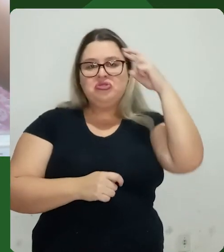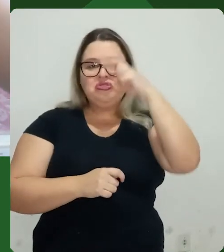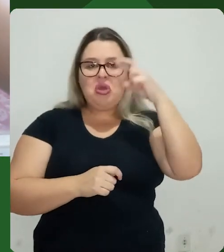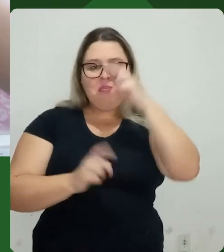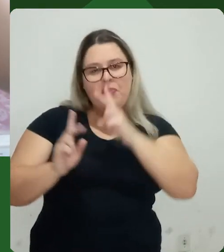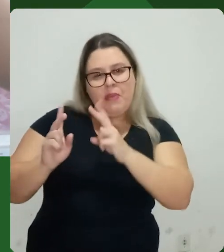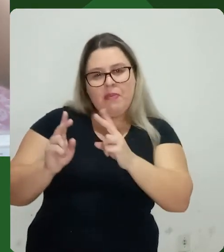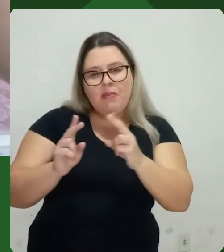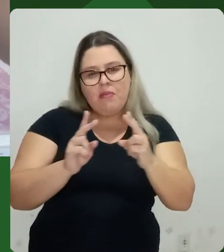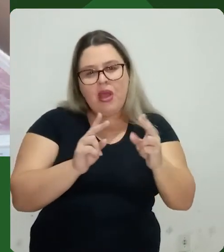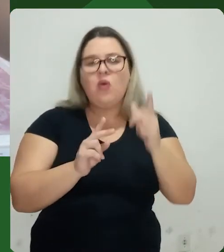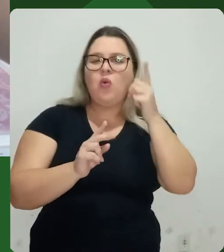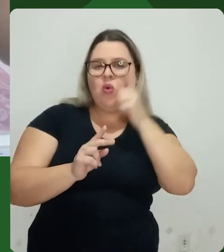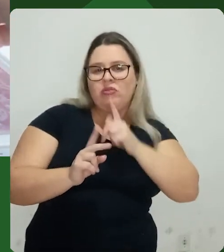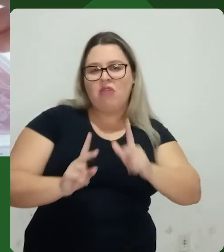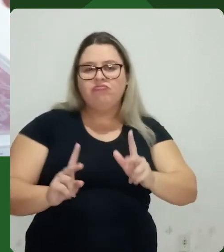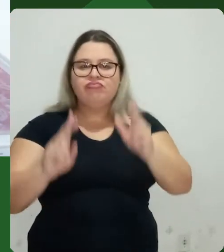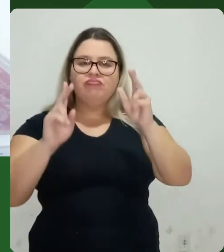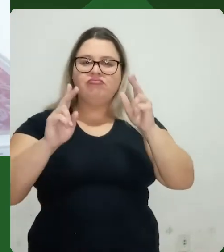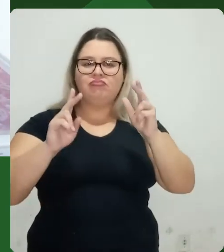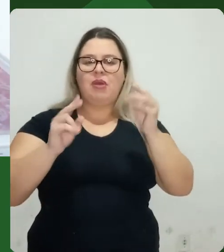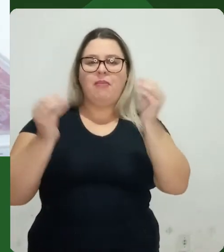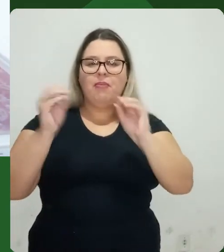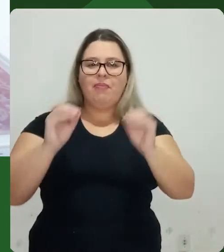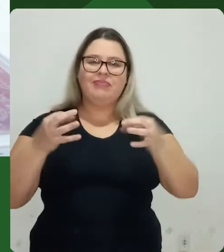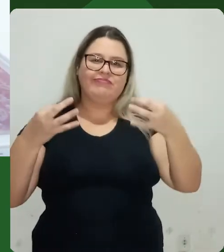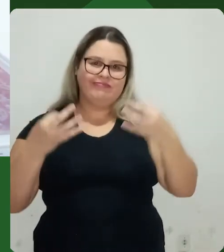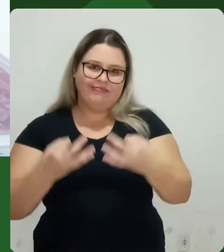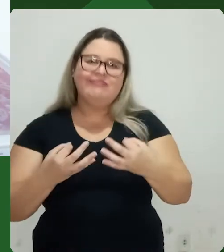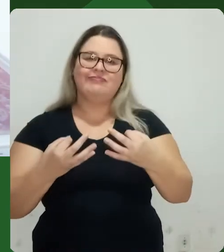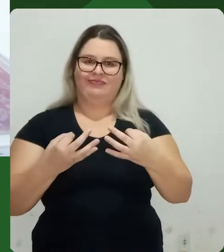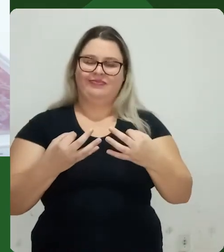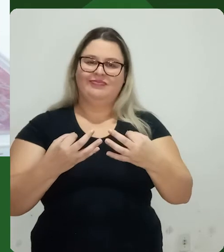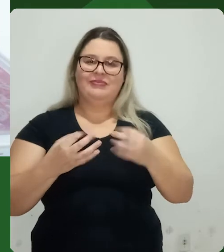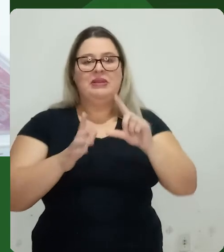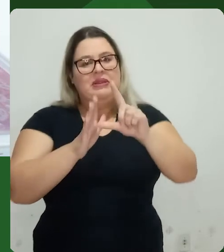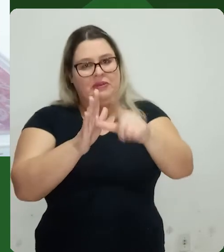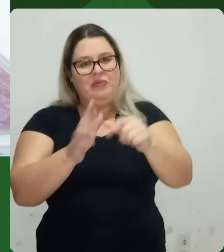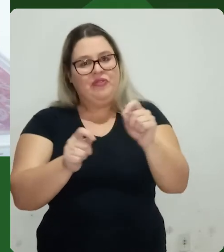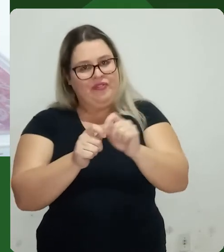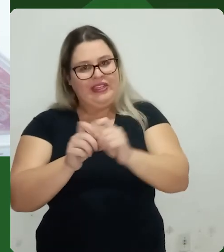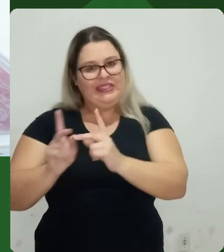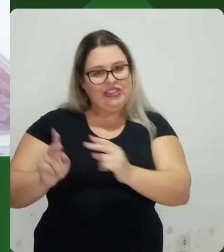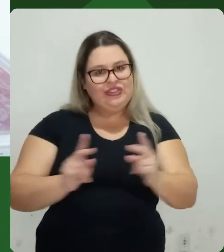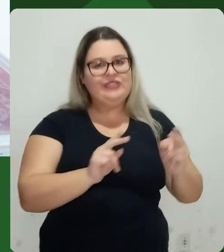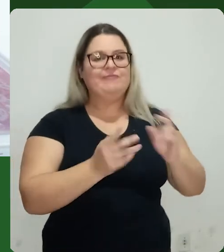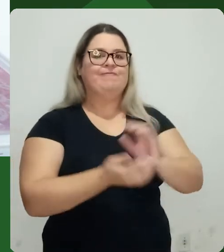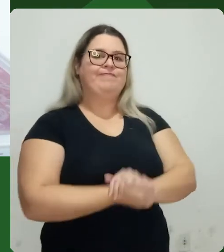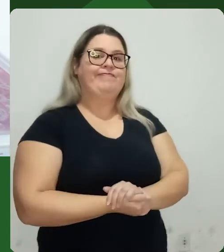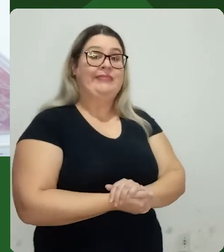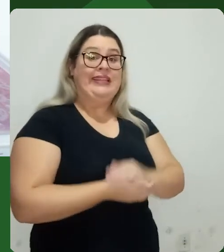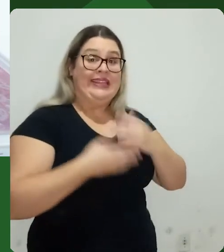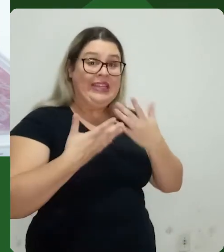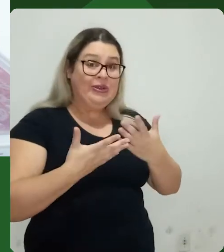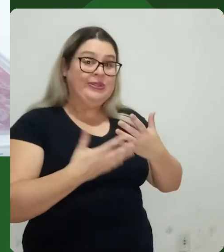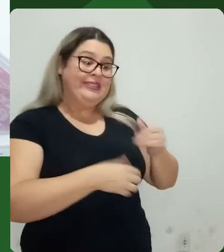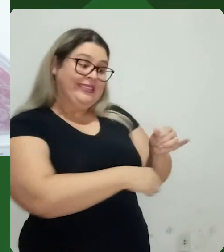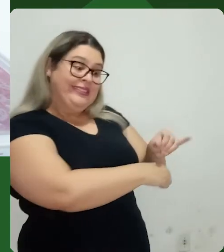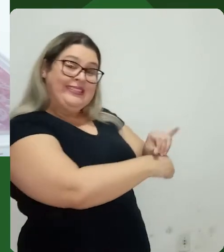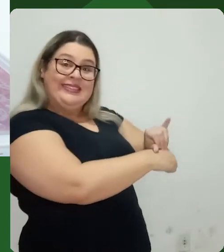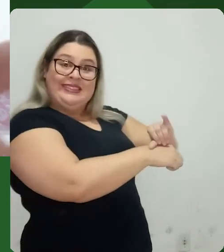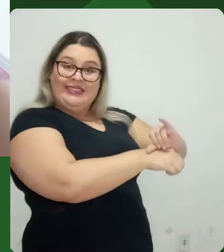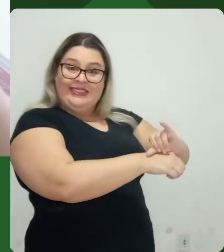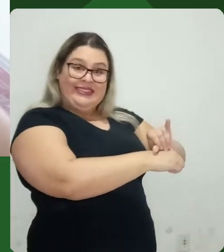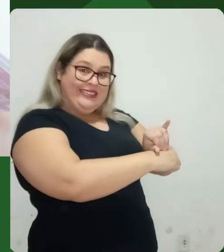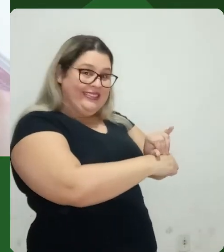de pós-edição, num Photoshop, e uma coisa assim, pra conseguir fazer os recortes e preenchimentos necessários pra dar conta dessa dificuldade do